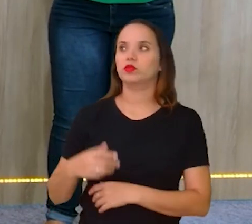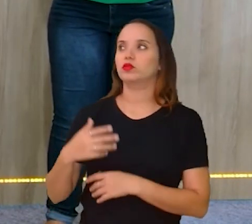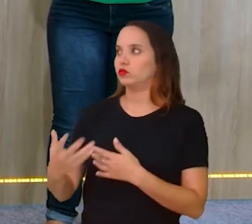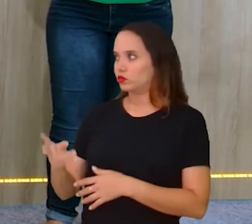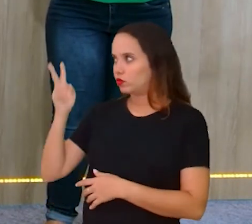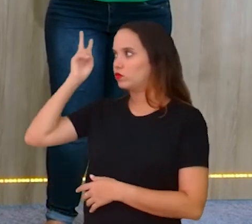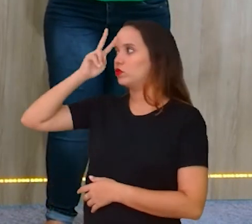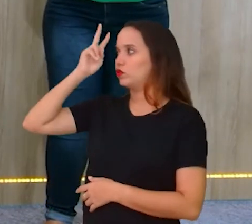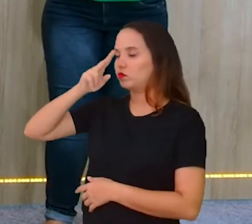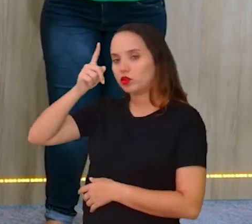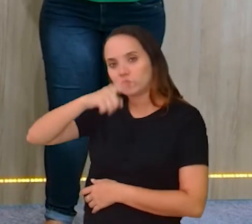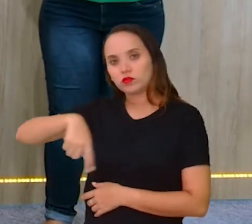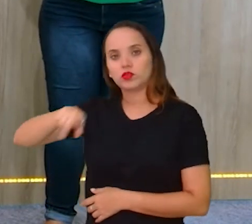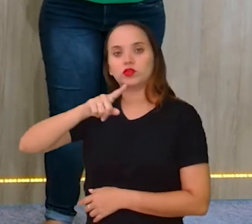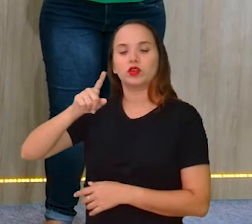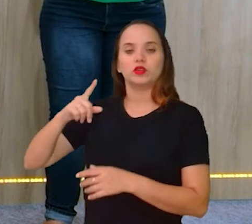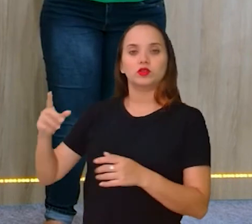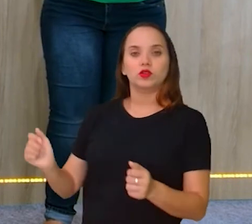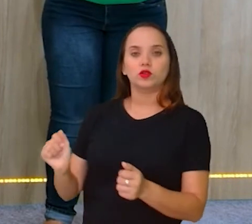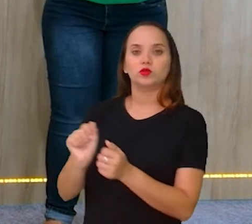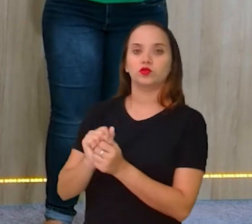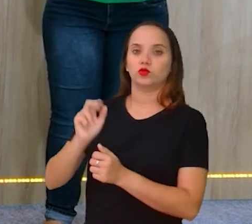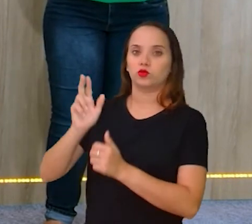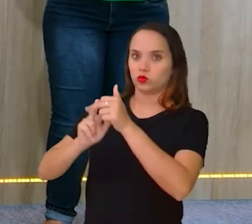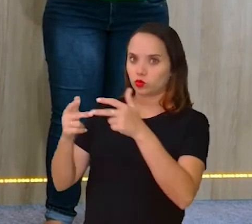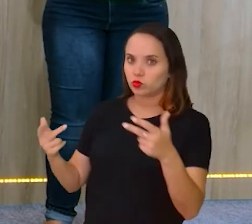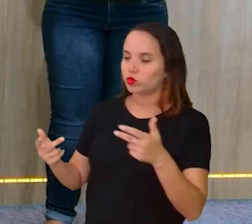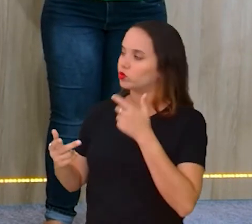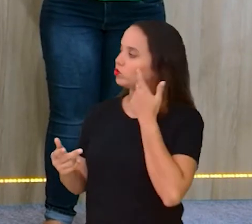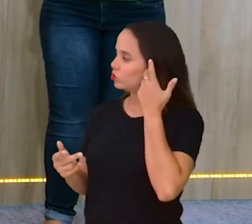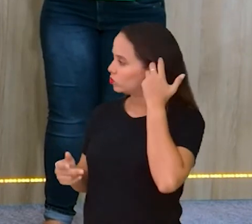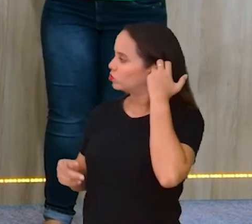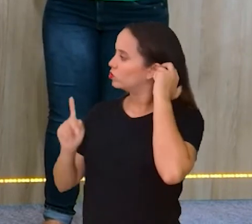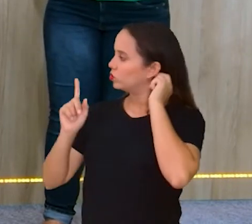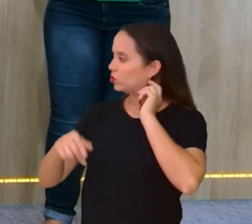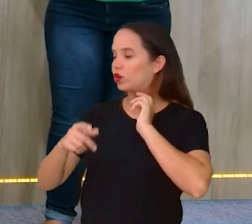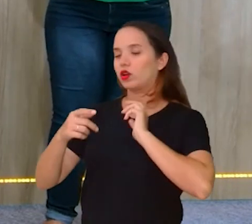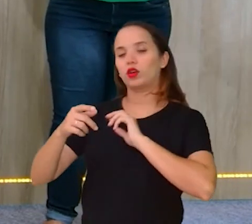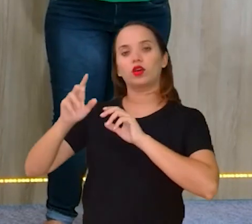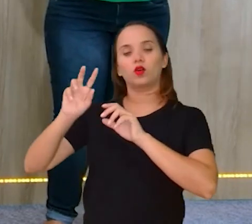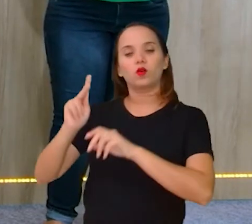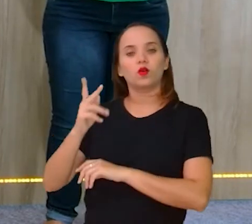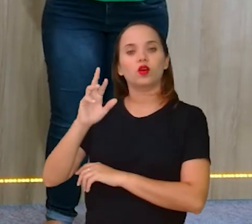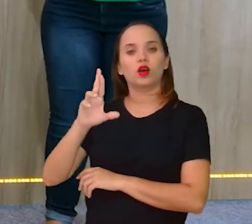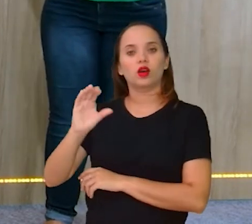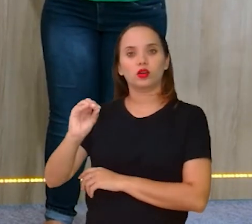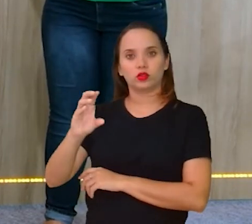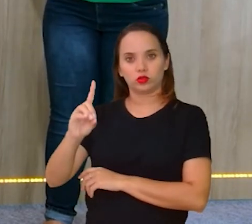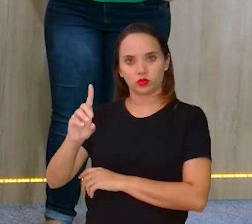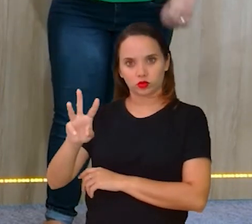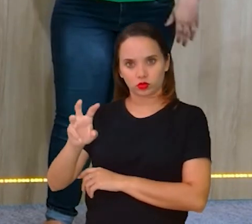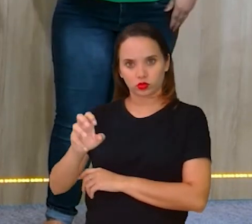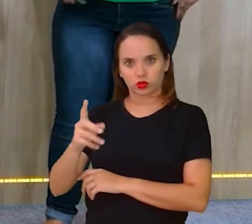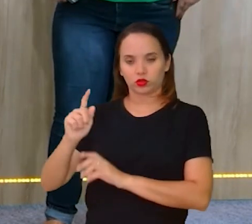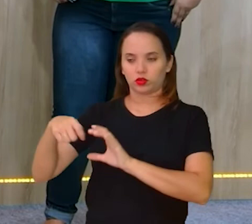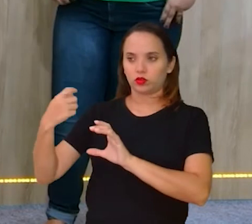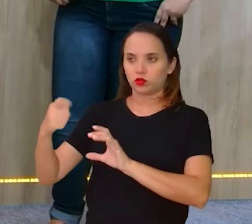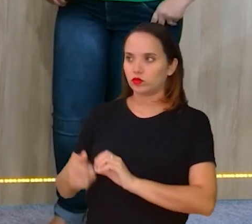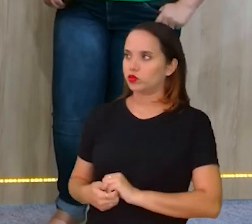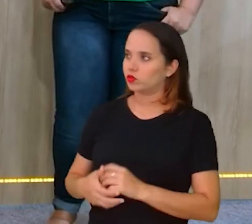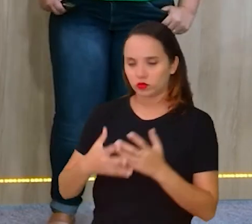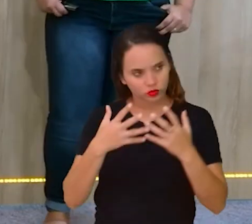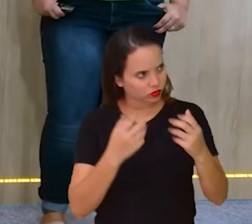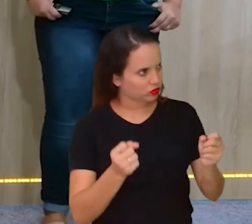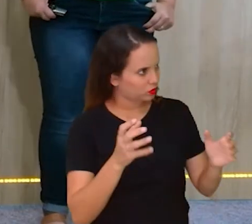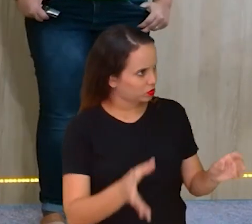estarão com o produto, então com o hardware aqui escolhido na mão e faz aquele vídeo. Tiago, e aí? Vamos